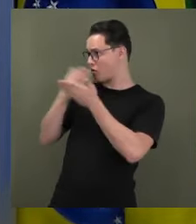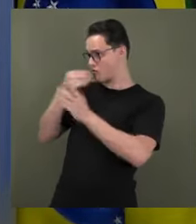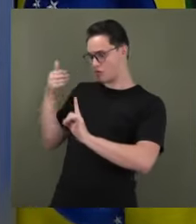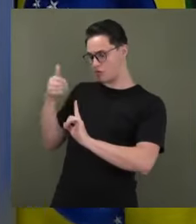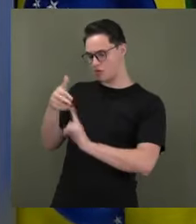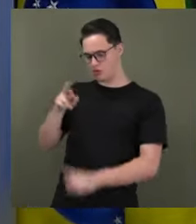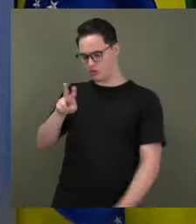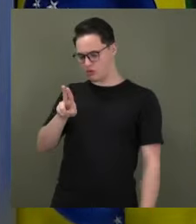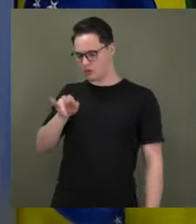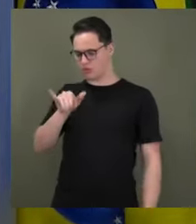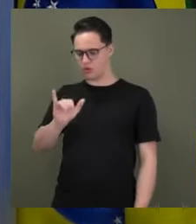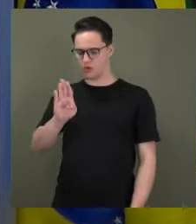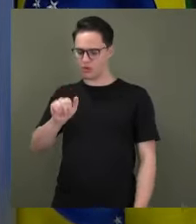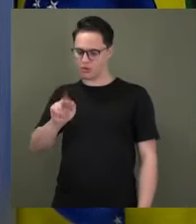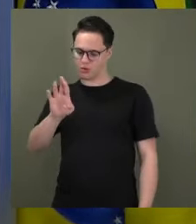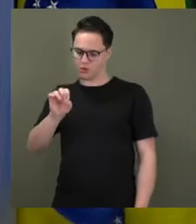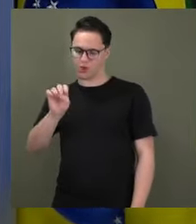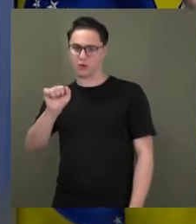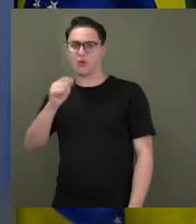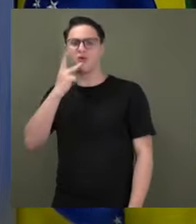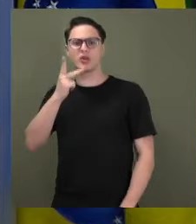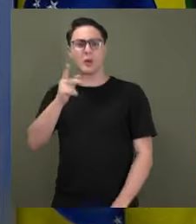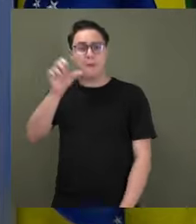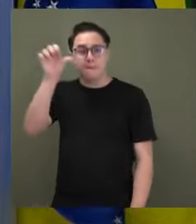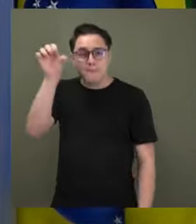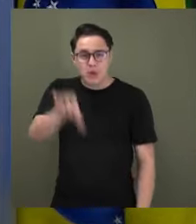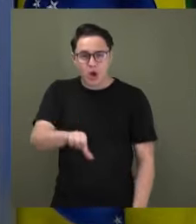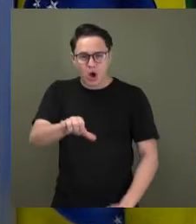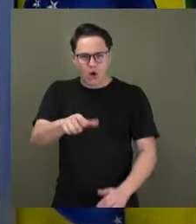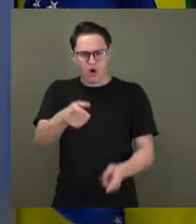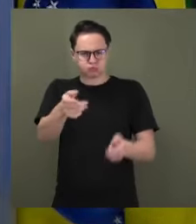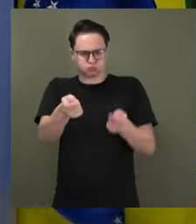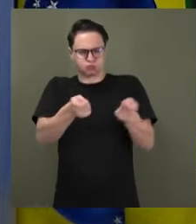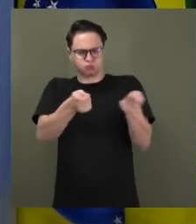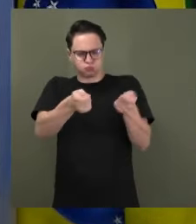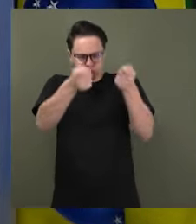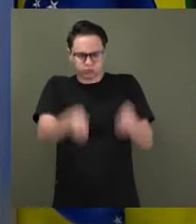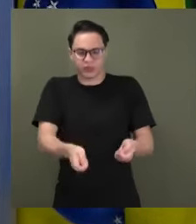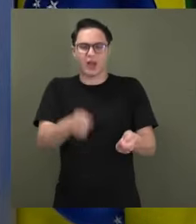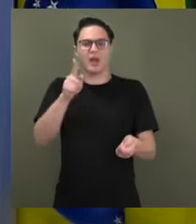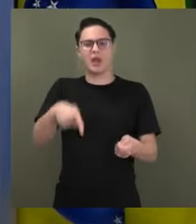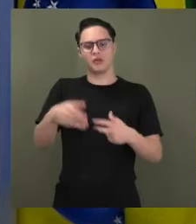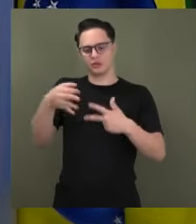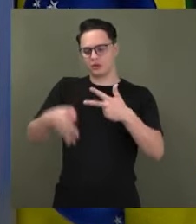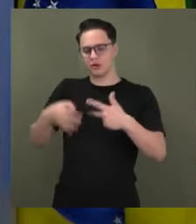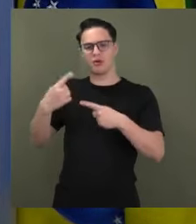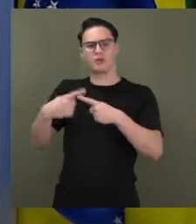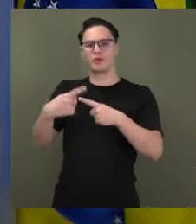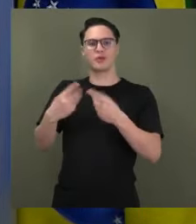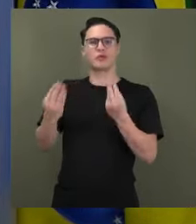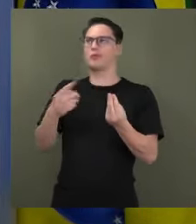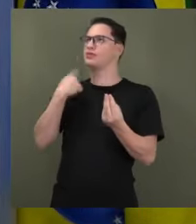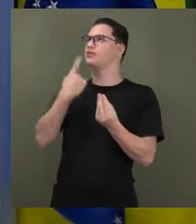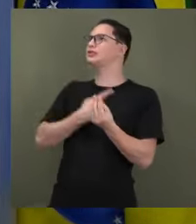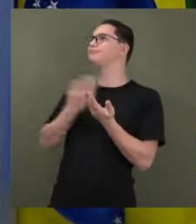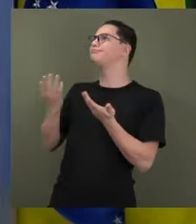que disse que a pior ditadura é a ditadura do Judiciário, porque a ela não há a quem possamos recorrer. Mas a